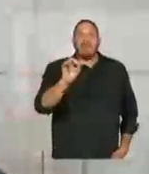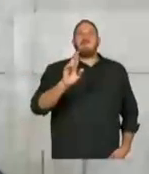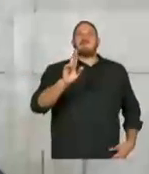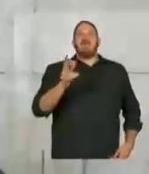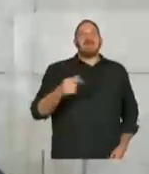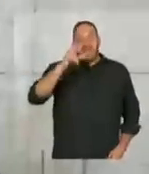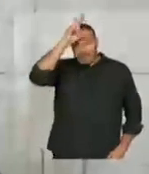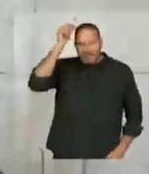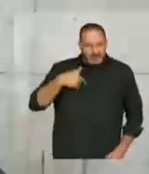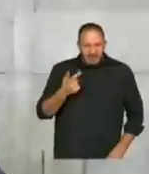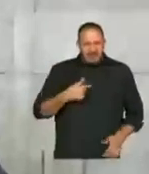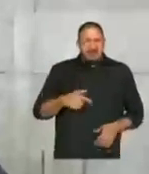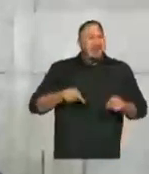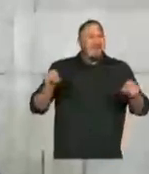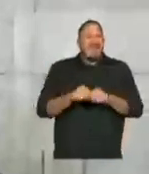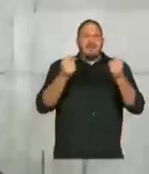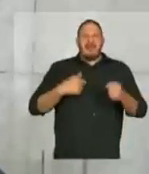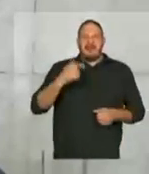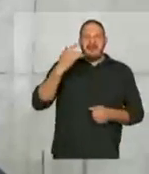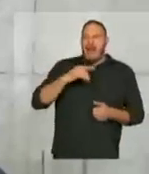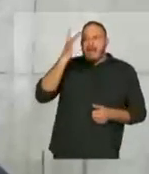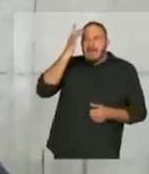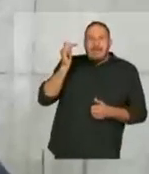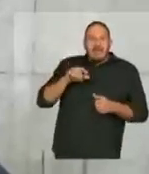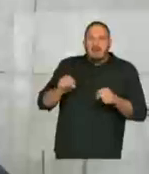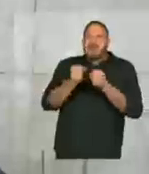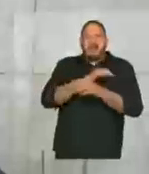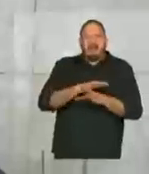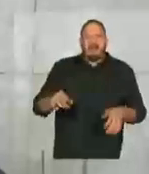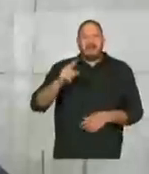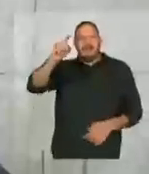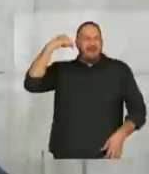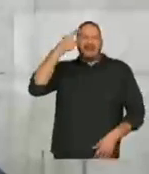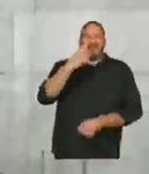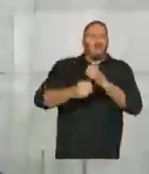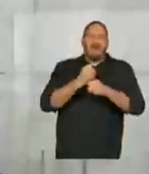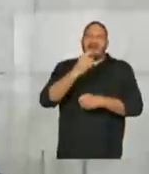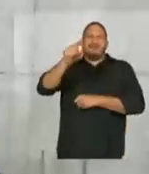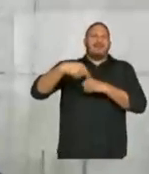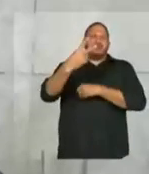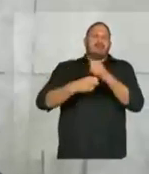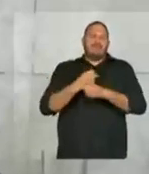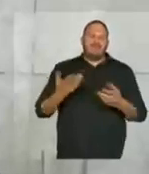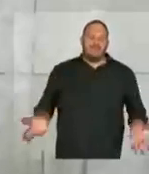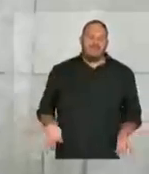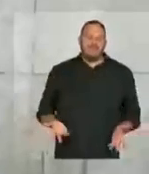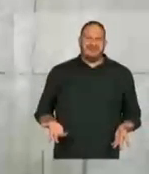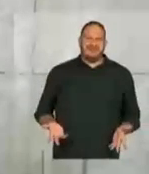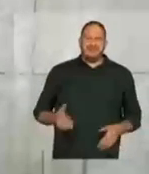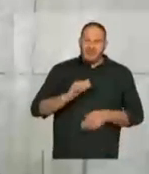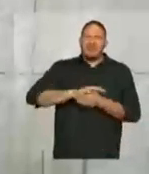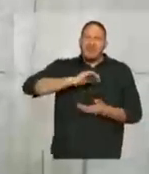Prefeitura não vai falir amanhã, nem depois de amanhã, nem daqui um ano, nem daqui dois anos. Então, a